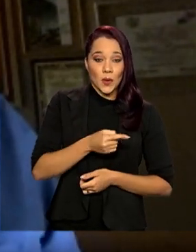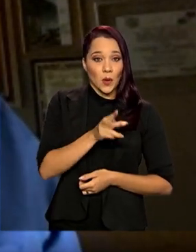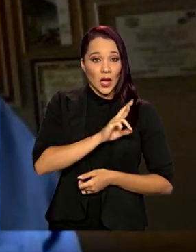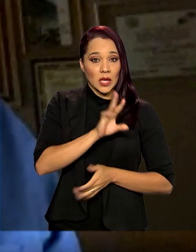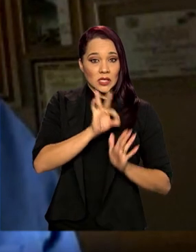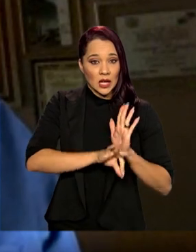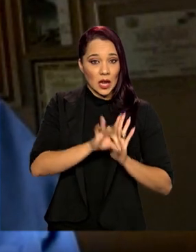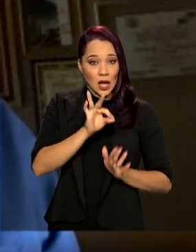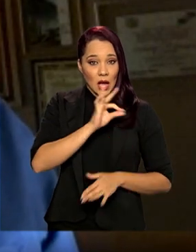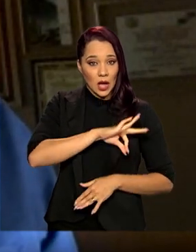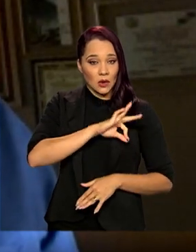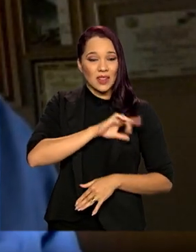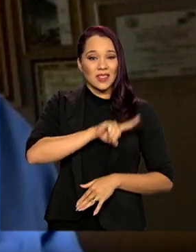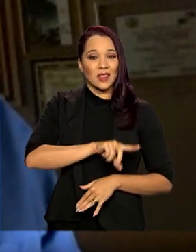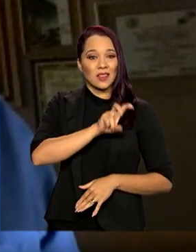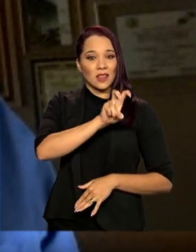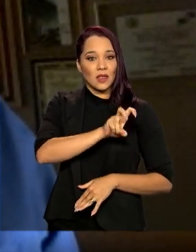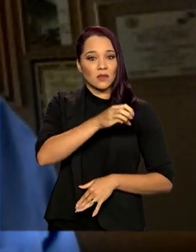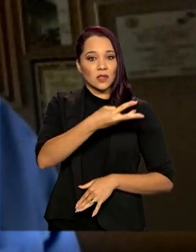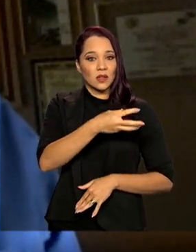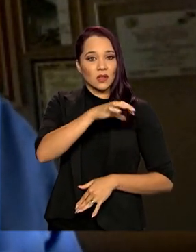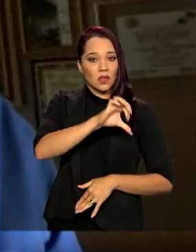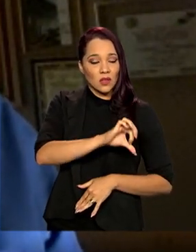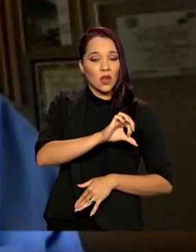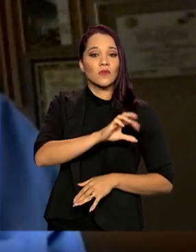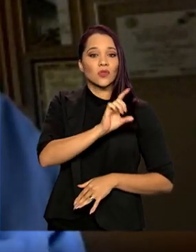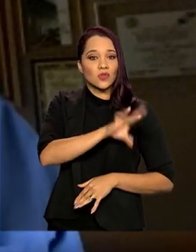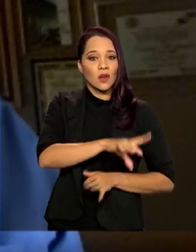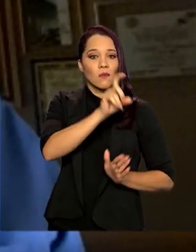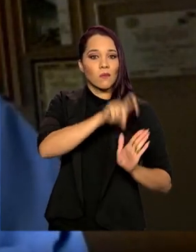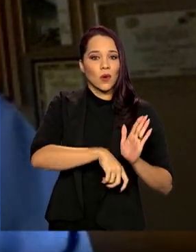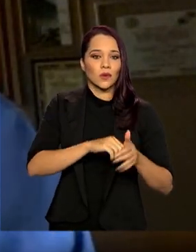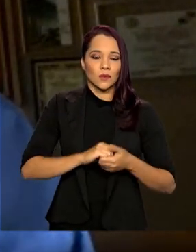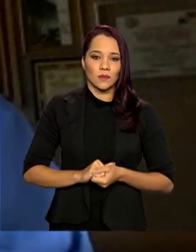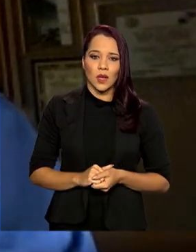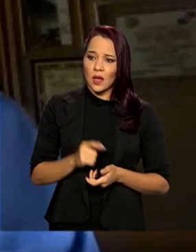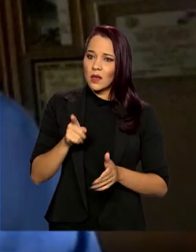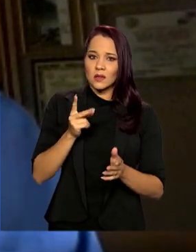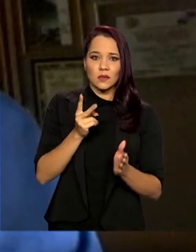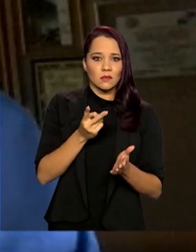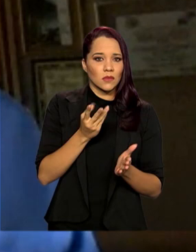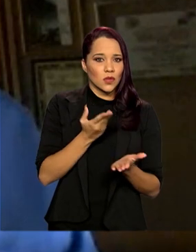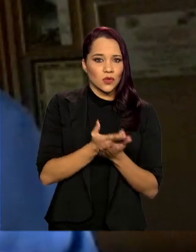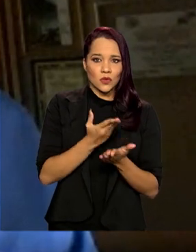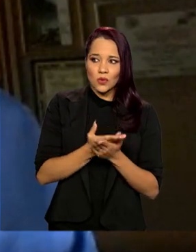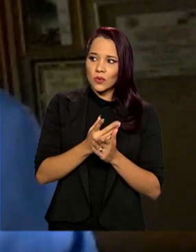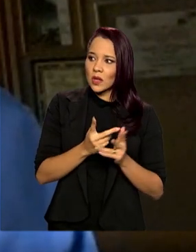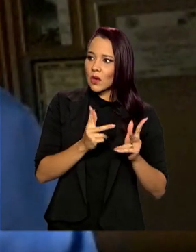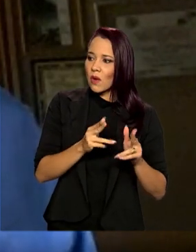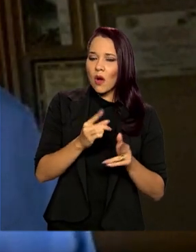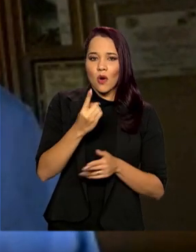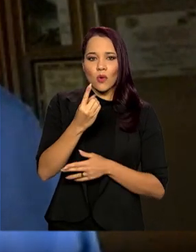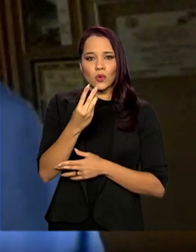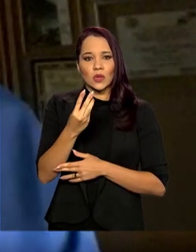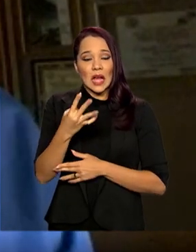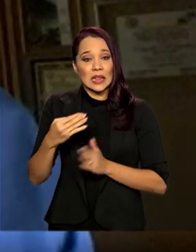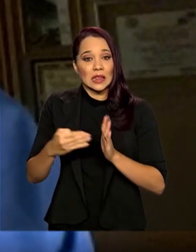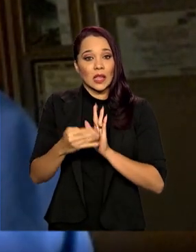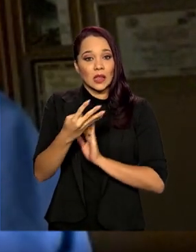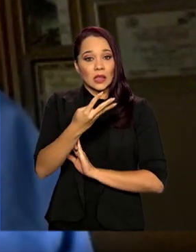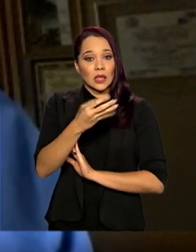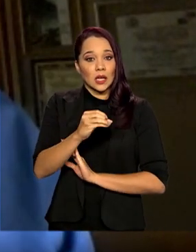de salário tem 539 reais de impostos. Esse mesmo estudo fez o escalonamento de um, dois, até 30